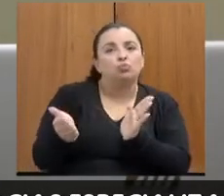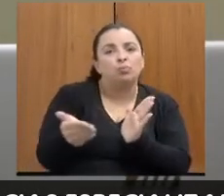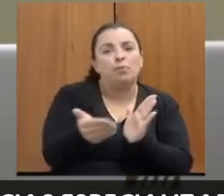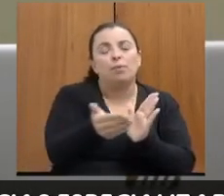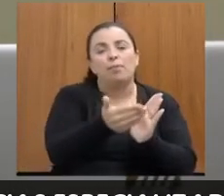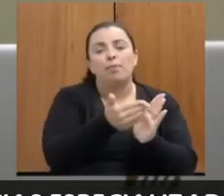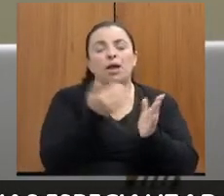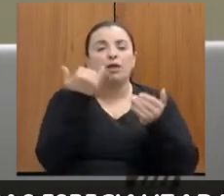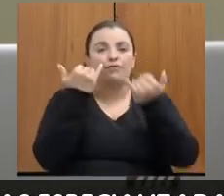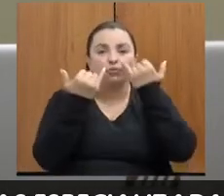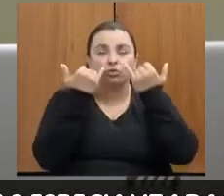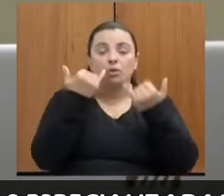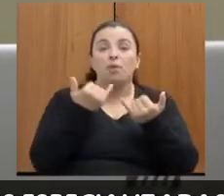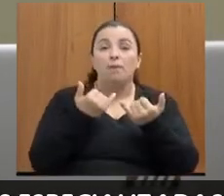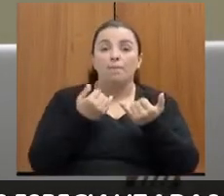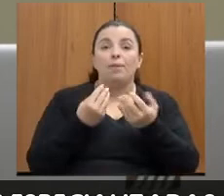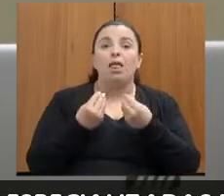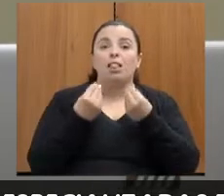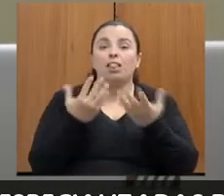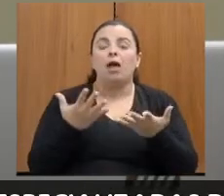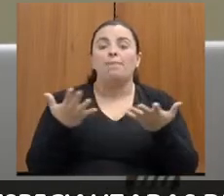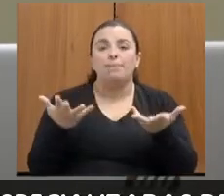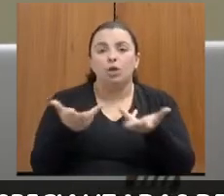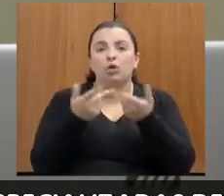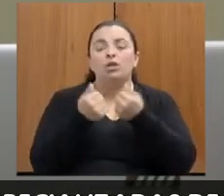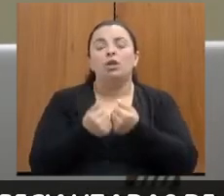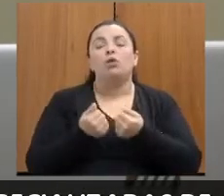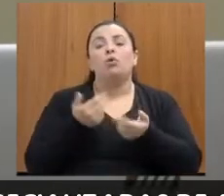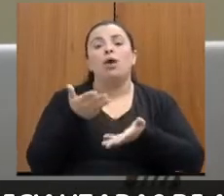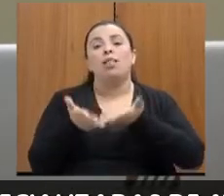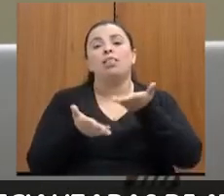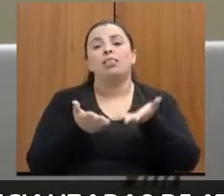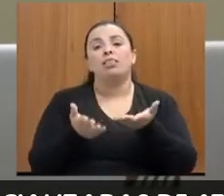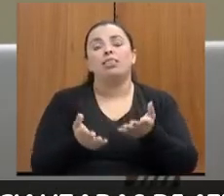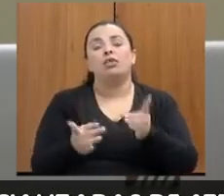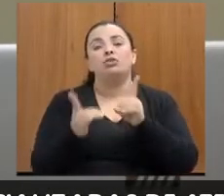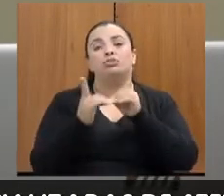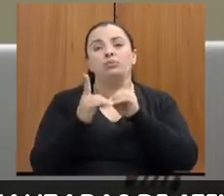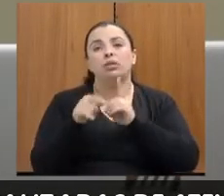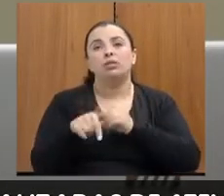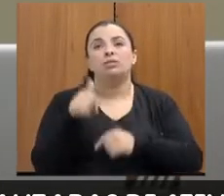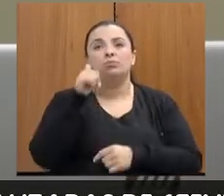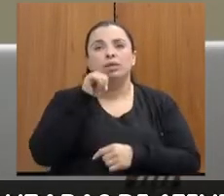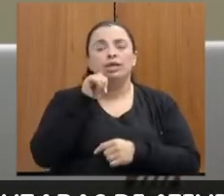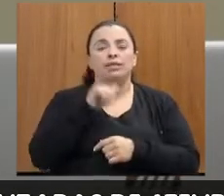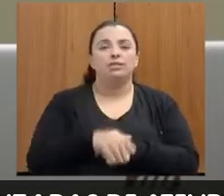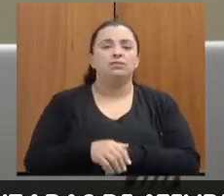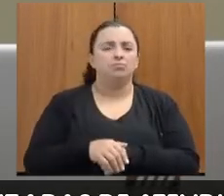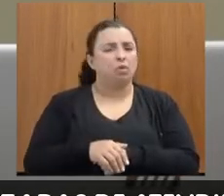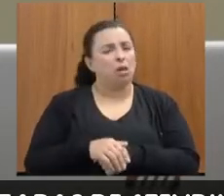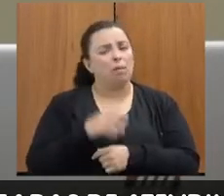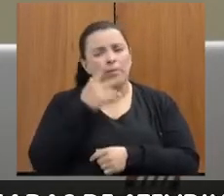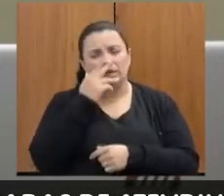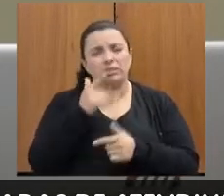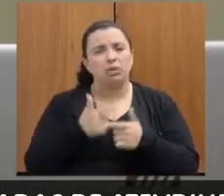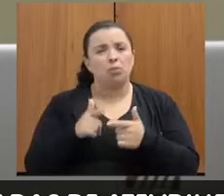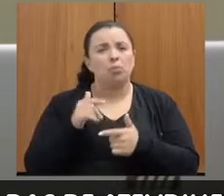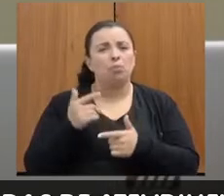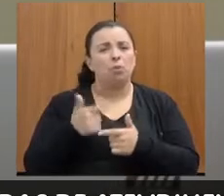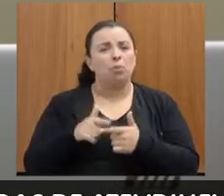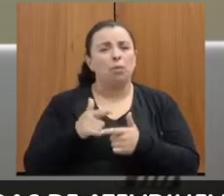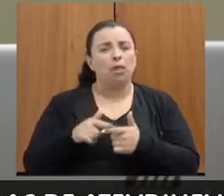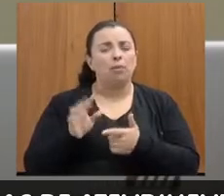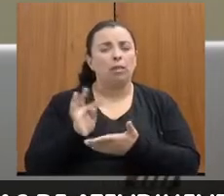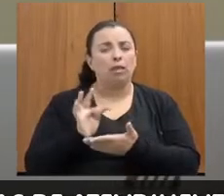de melhoria aqui para o atendimento das nossas mulheres. Parece que há um probleminha técnico com a Carla, então eu vou passar para a